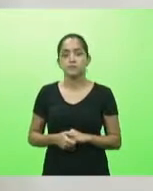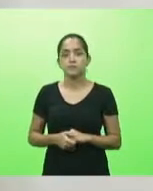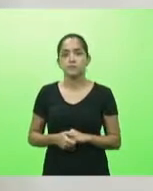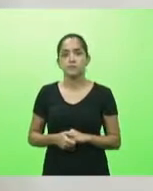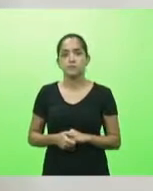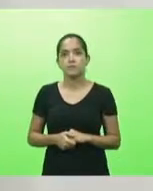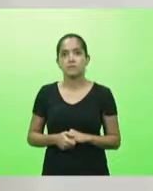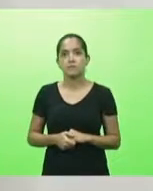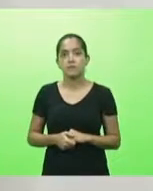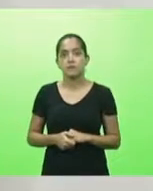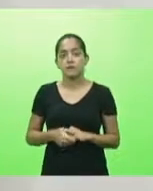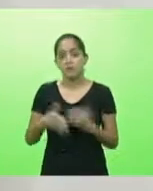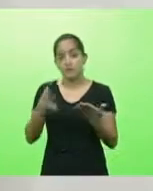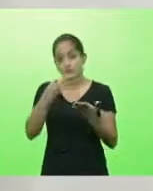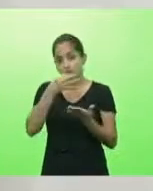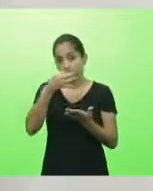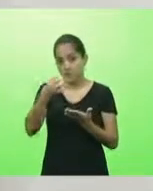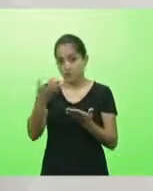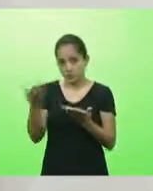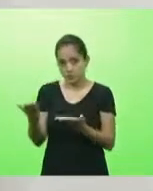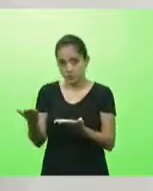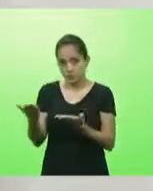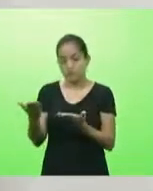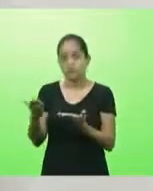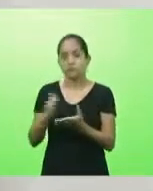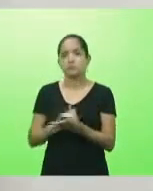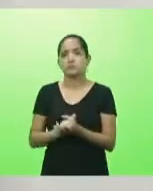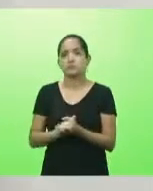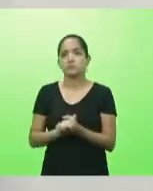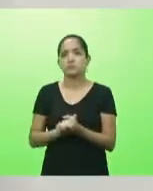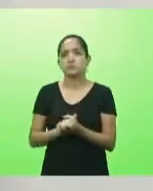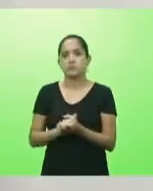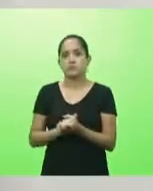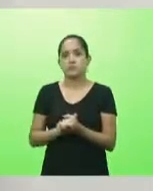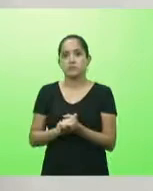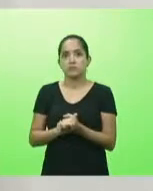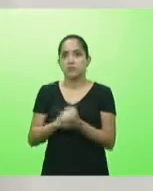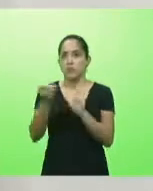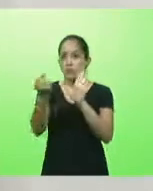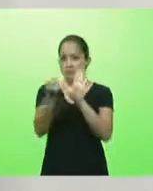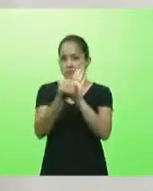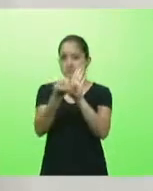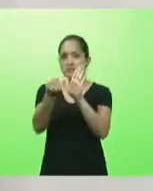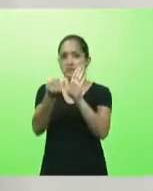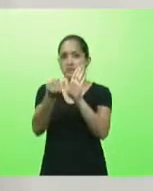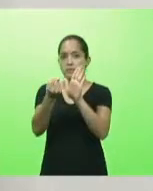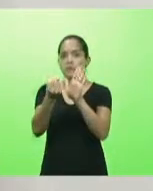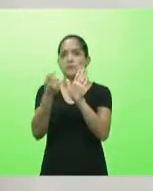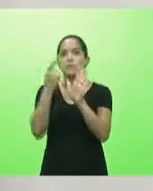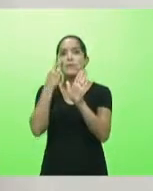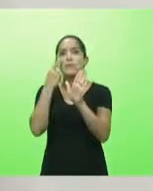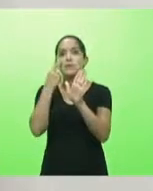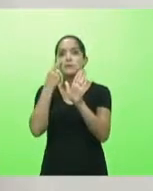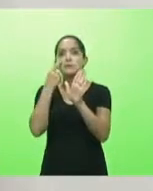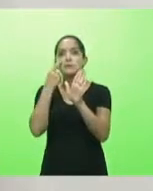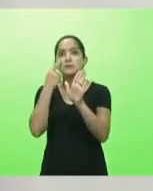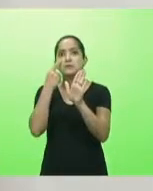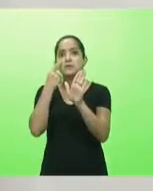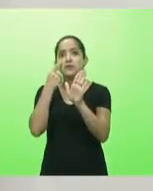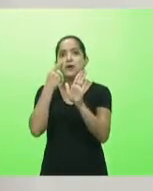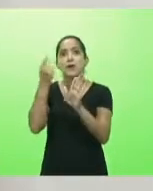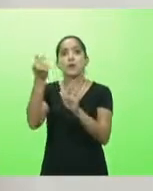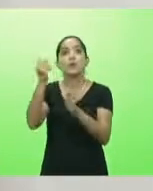Fica aí minha sugestão ali, olha. Fiz questão de deixar ali o símbolo da SECOM para mostrar os recursos que foram